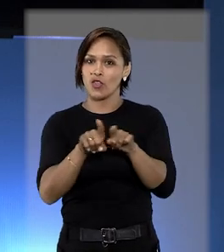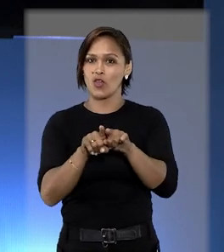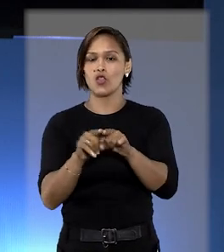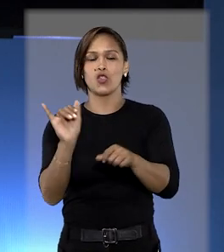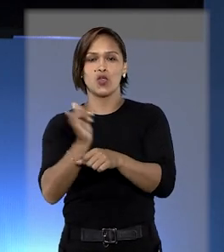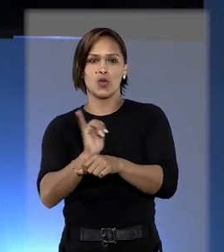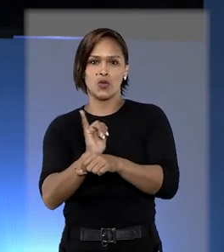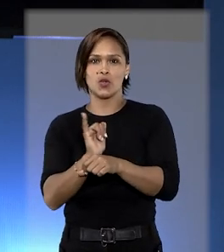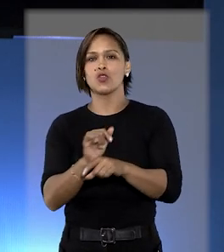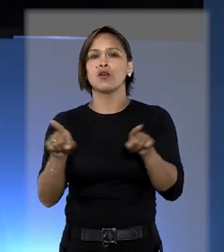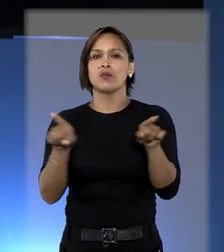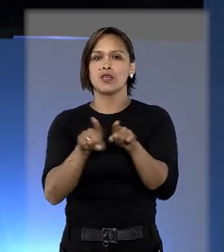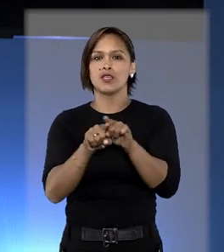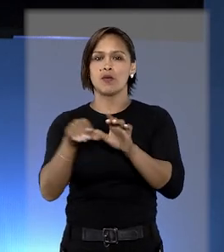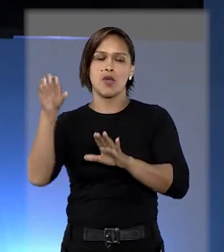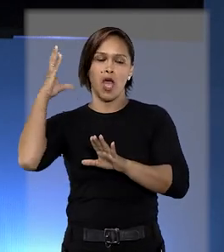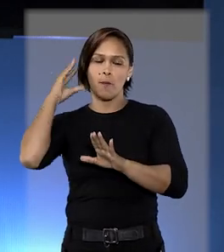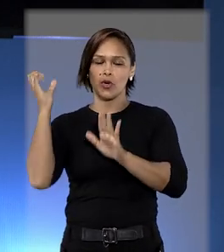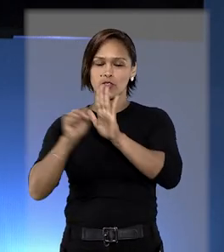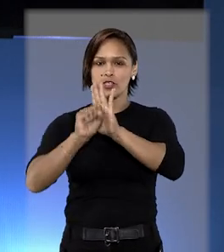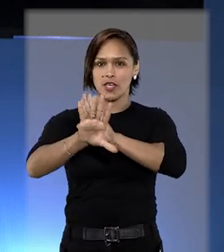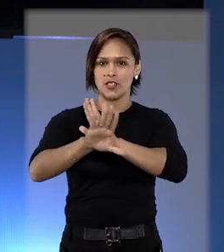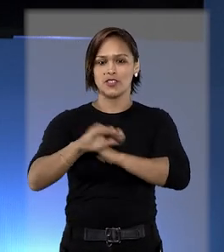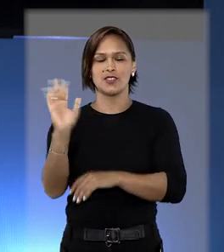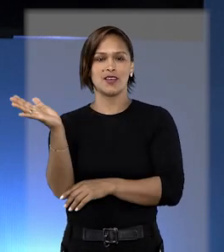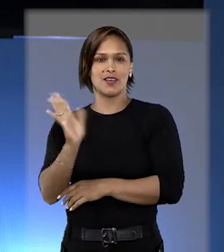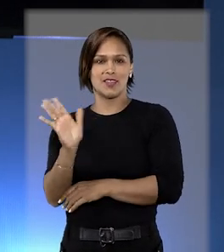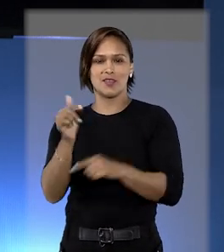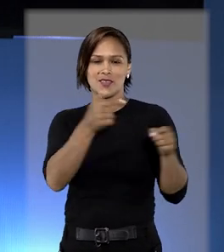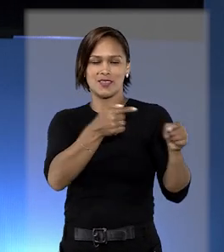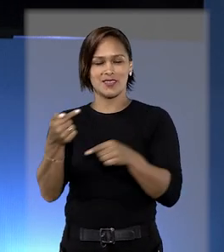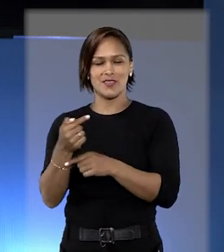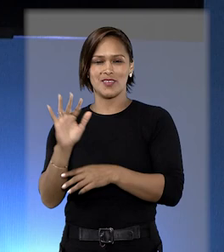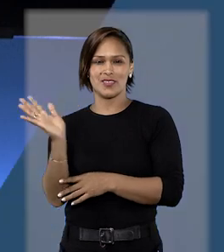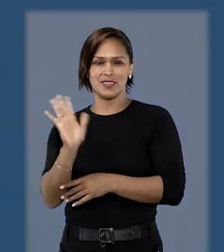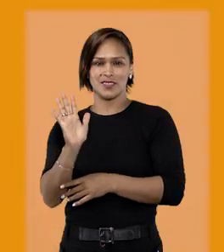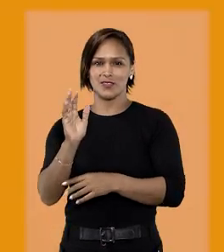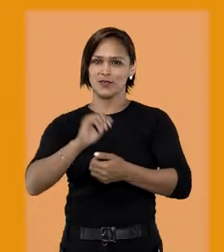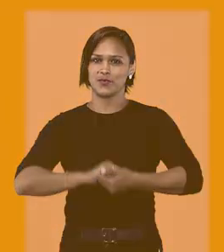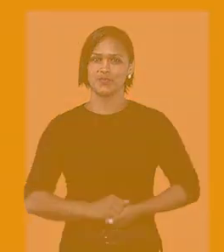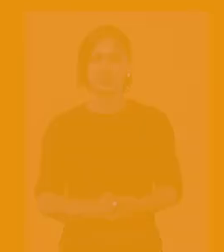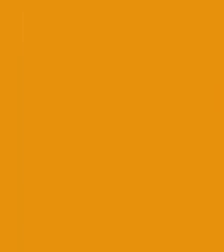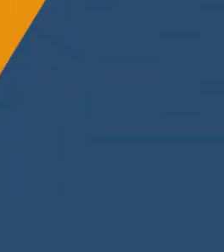no YouTube e nas plataformas de podcast. Até a próxima semana. Tchau, tchau!